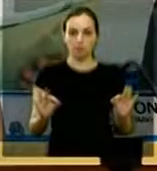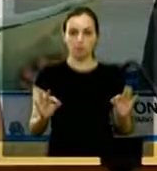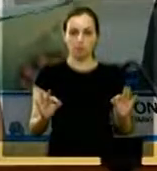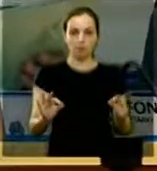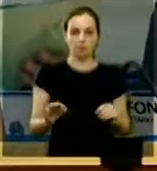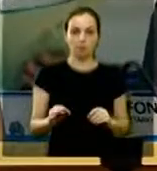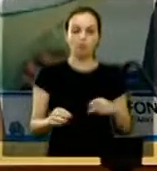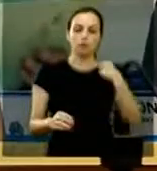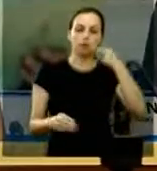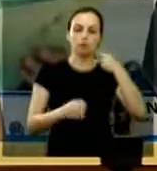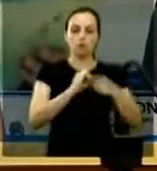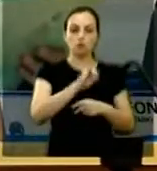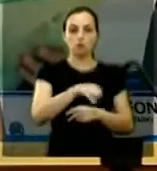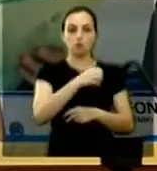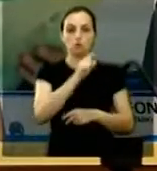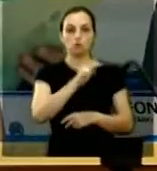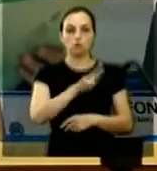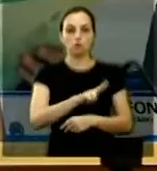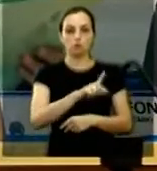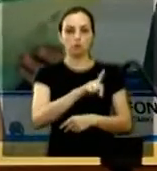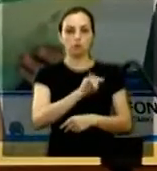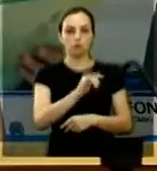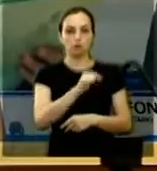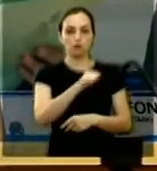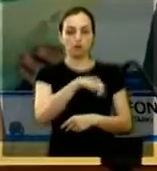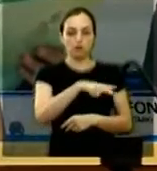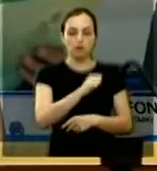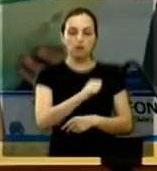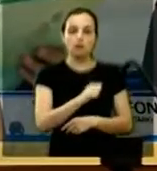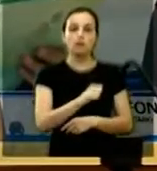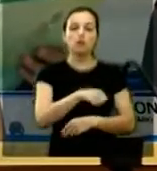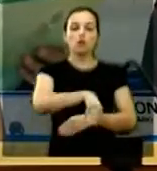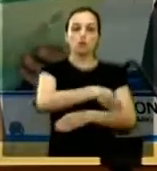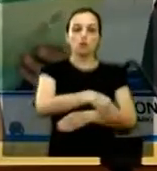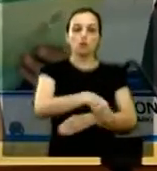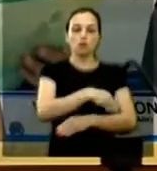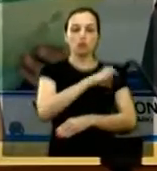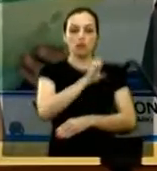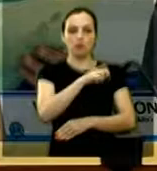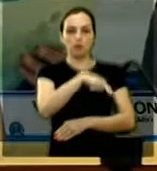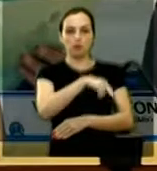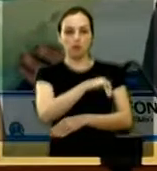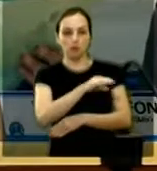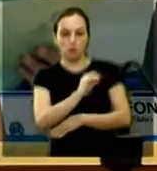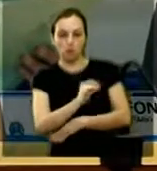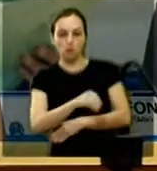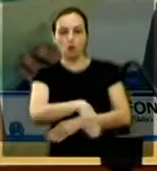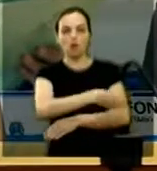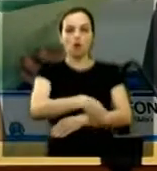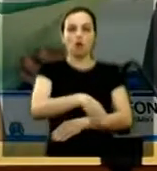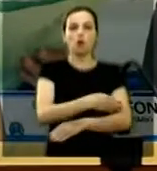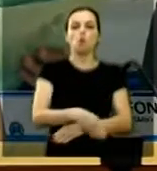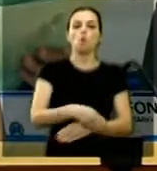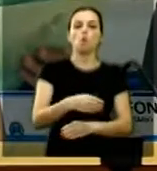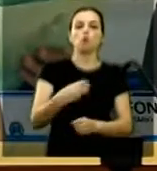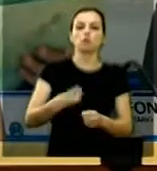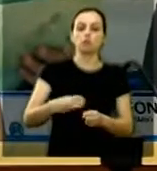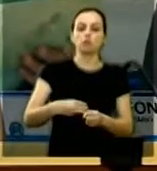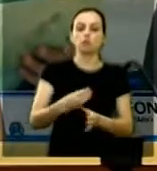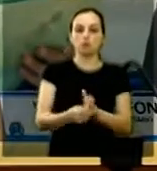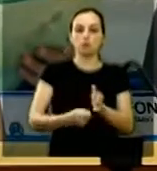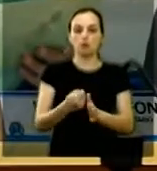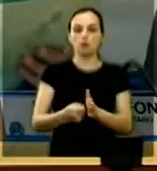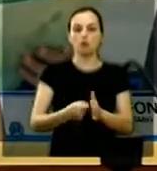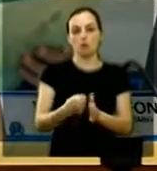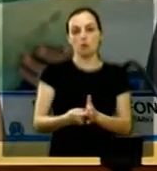vereadora Juliana Damos assunto denomina rua Enio Rodrigues caraça via pública da sede do município conhecida como